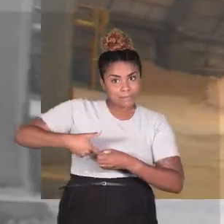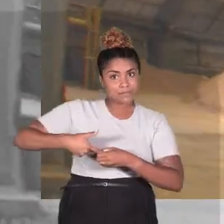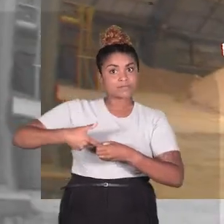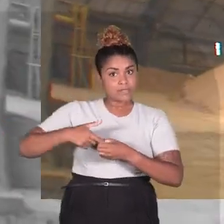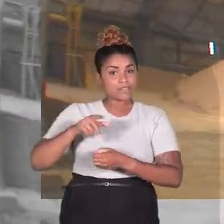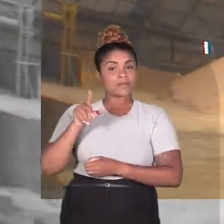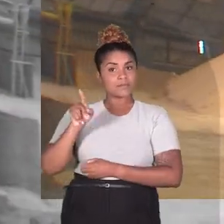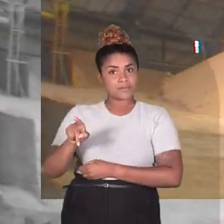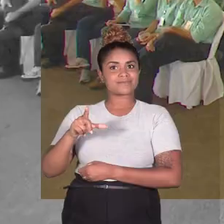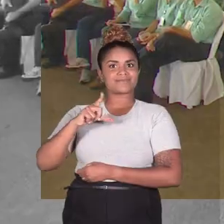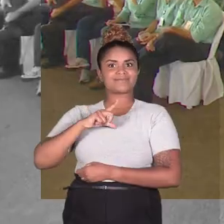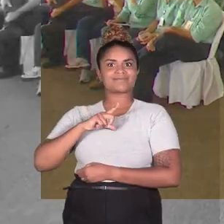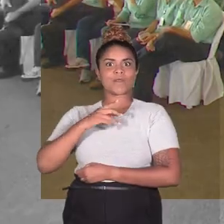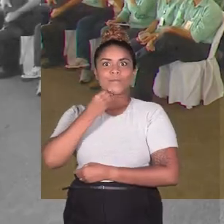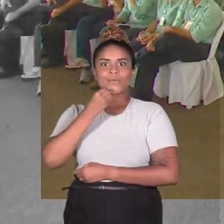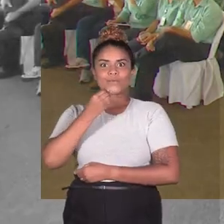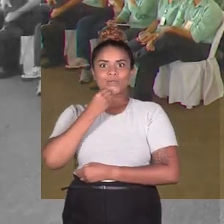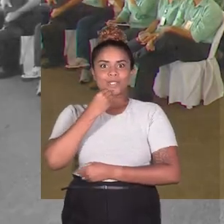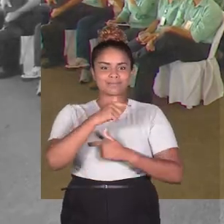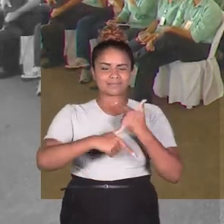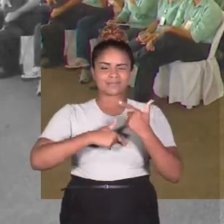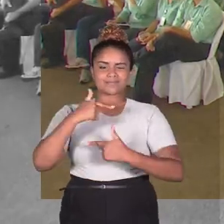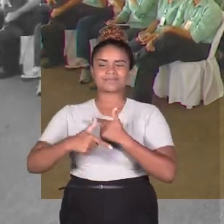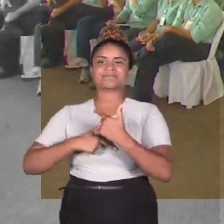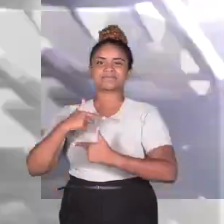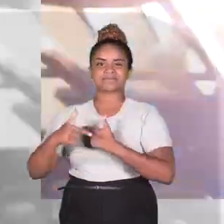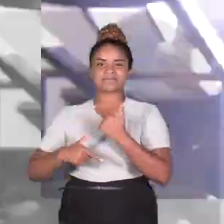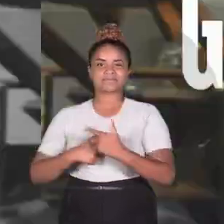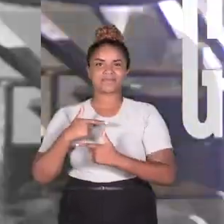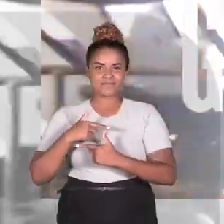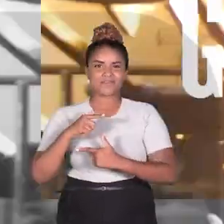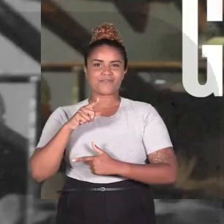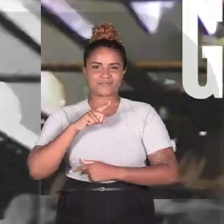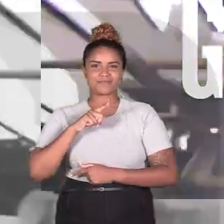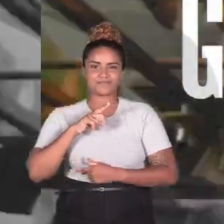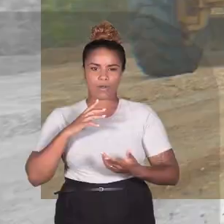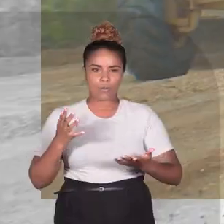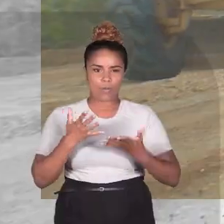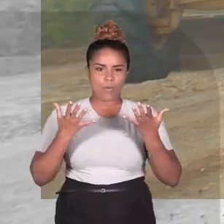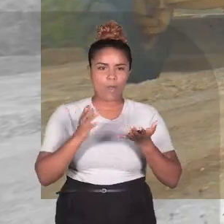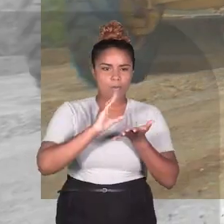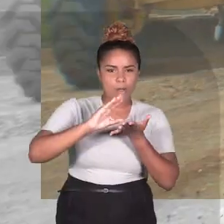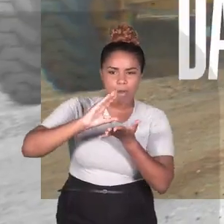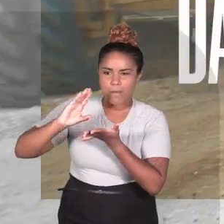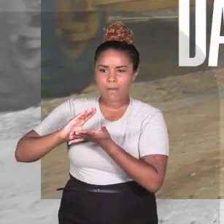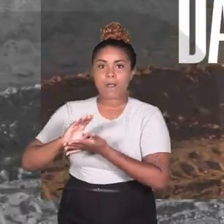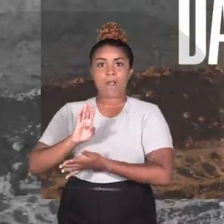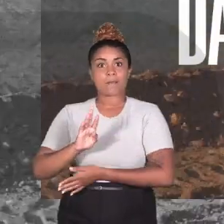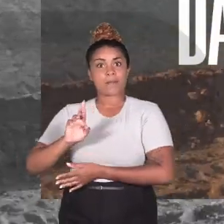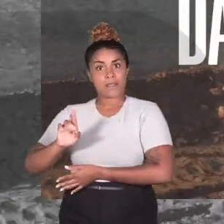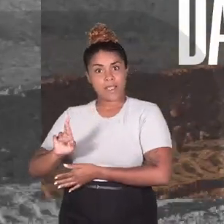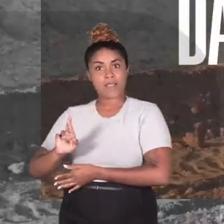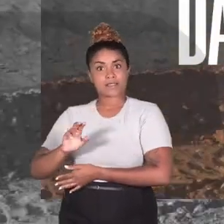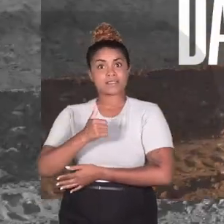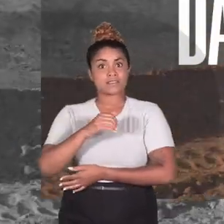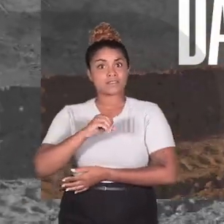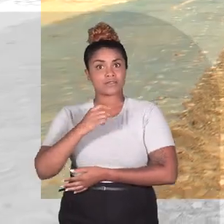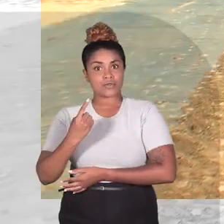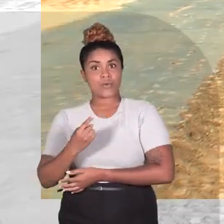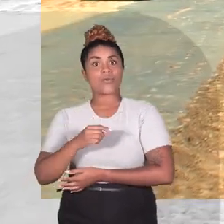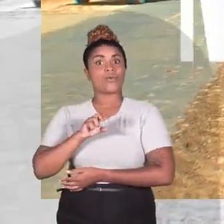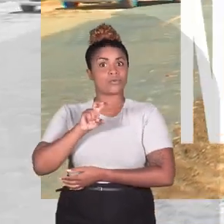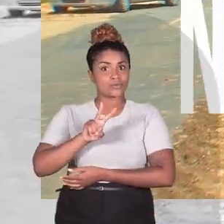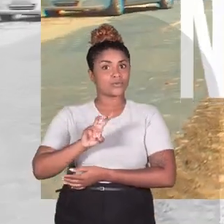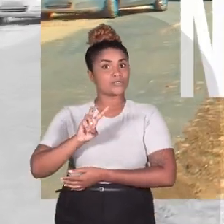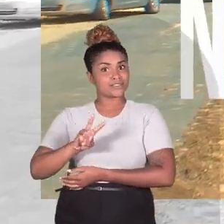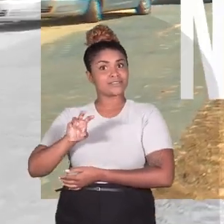a atividade da Carnalita vão trazer de volta as oportunidades. Investir em grandes obras como a recuperação das BR-101 e 235 vai